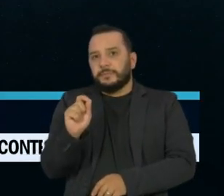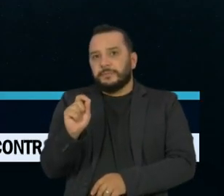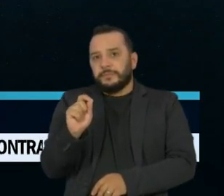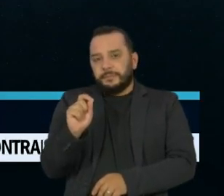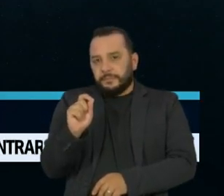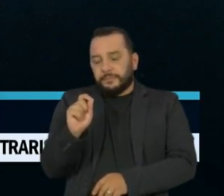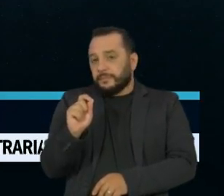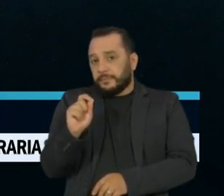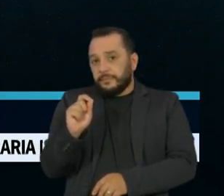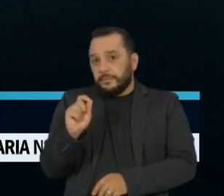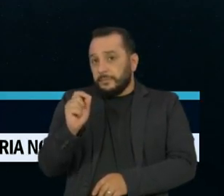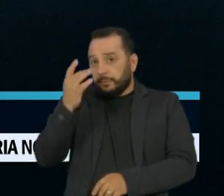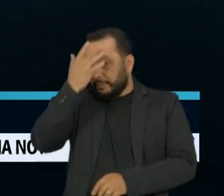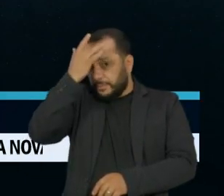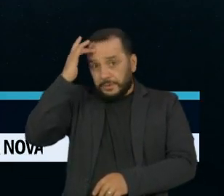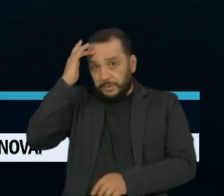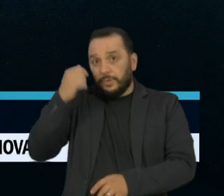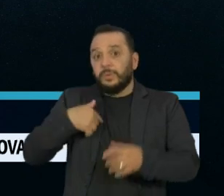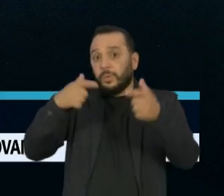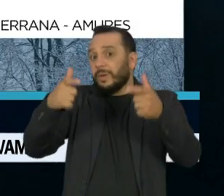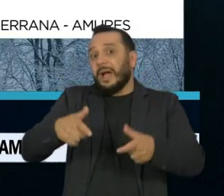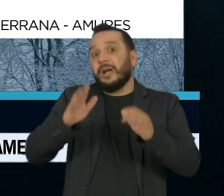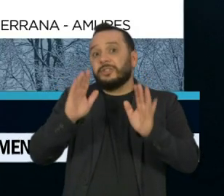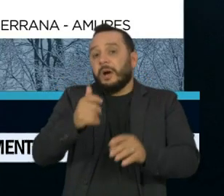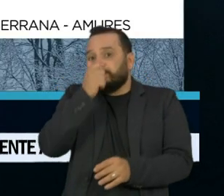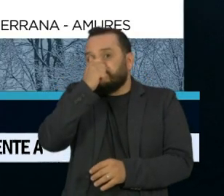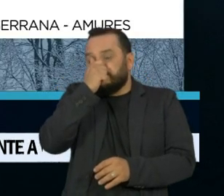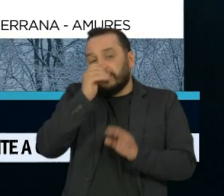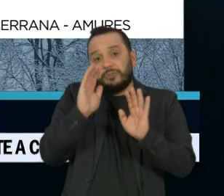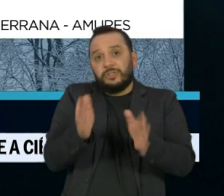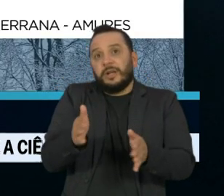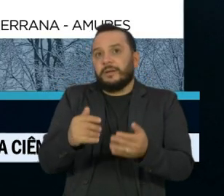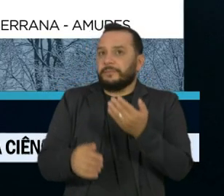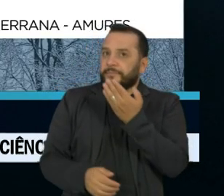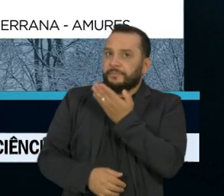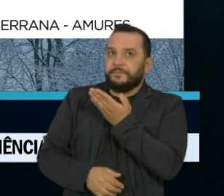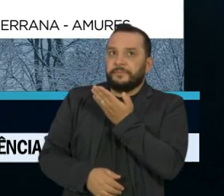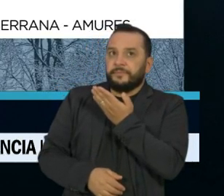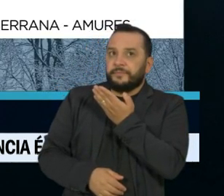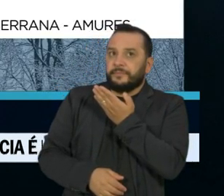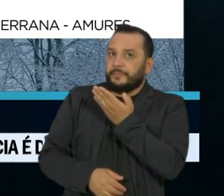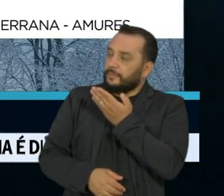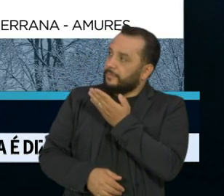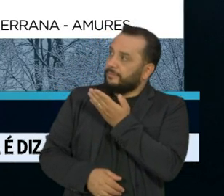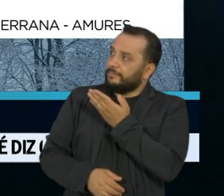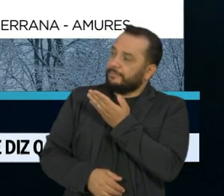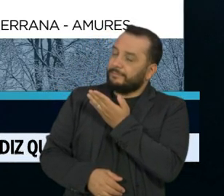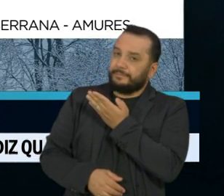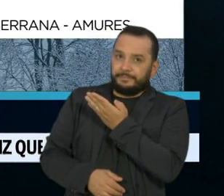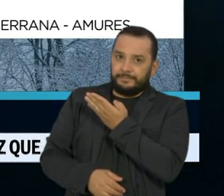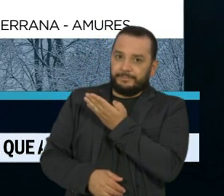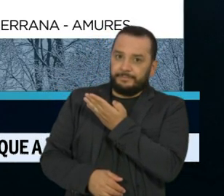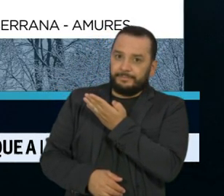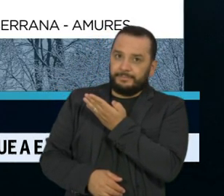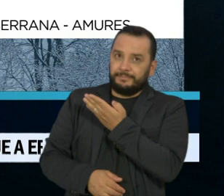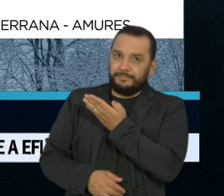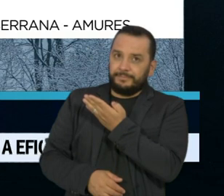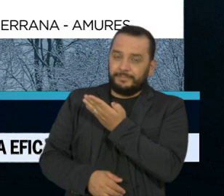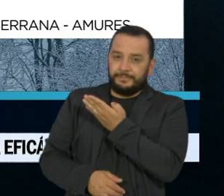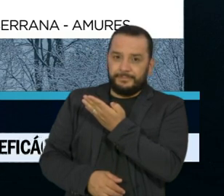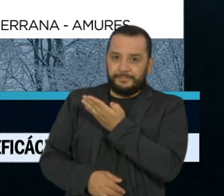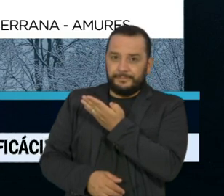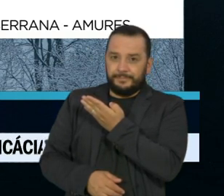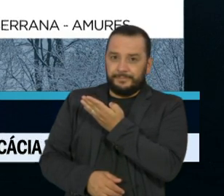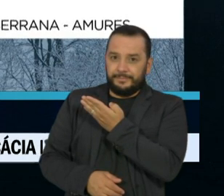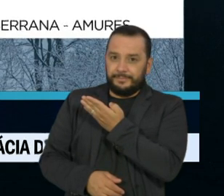desloquem para os municípios que já estão lotados. Municípios como Urubici, São Joaquim, Bom Jardim da Serra,